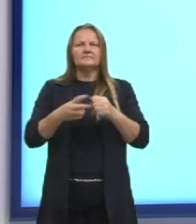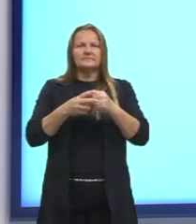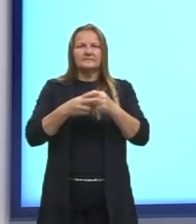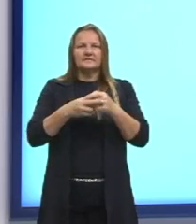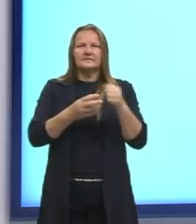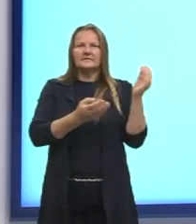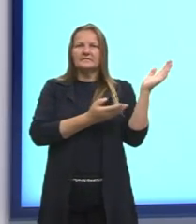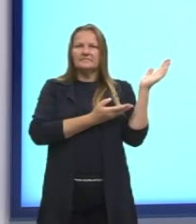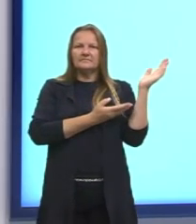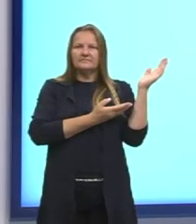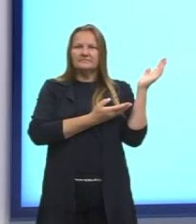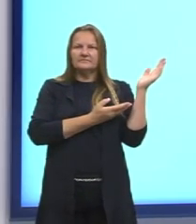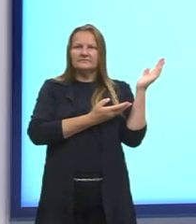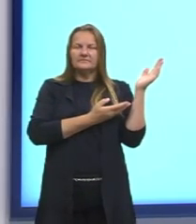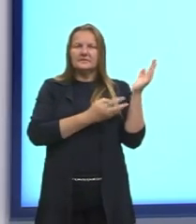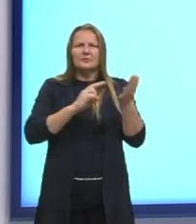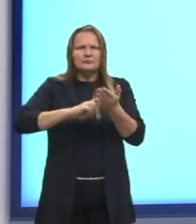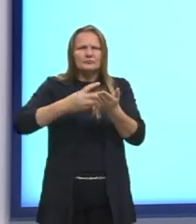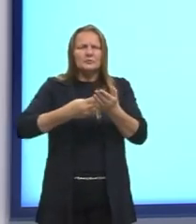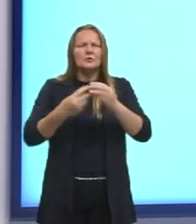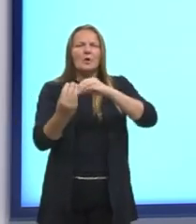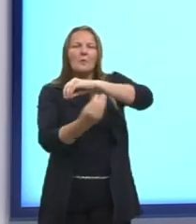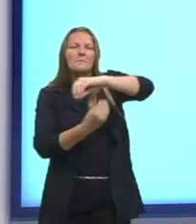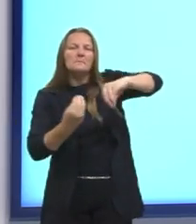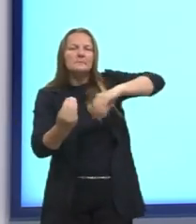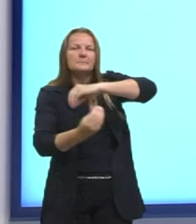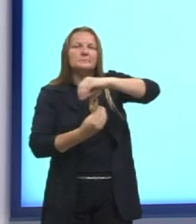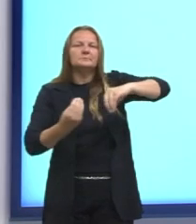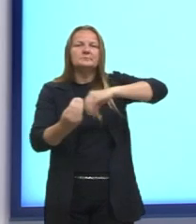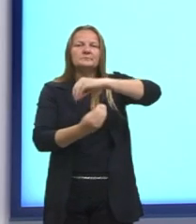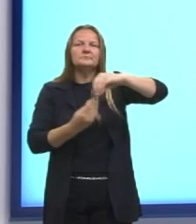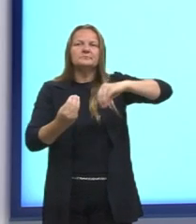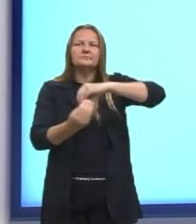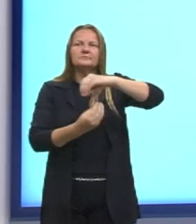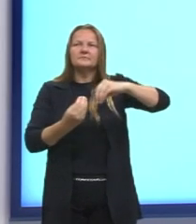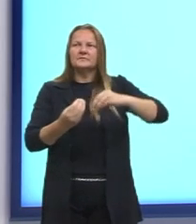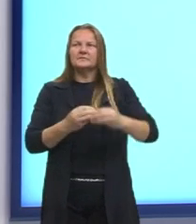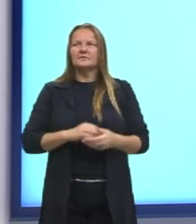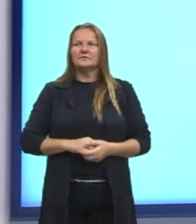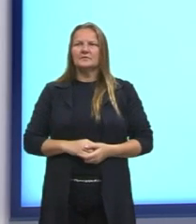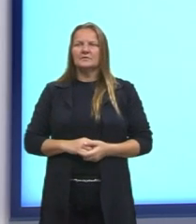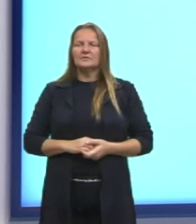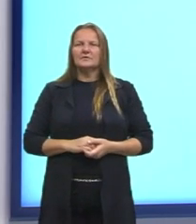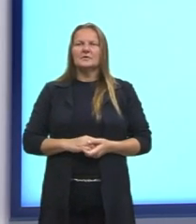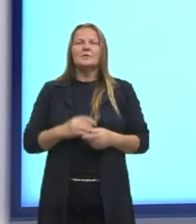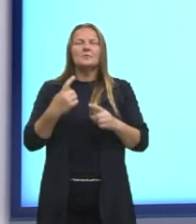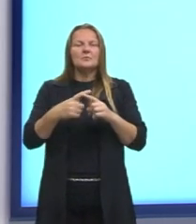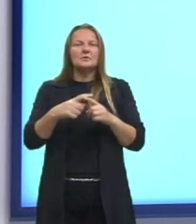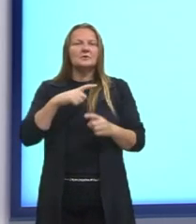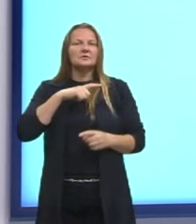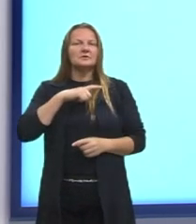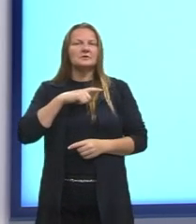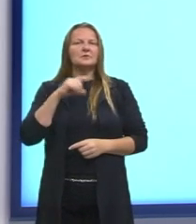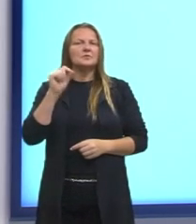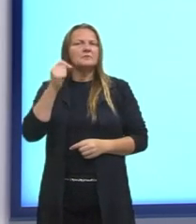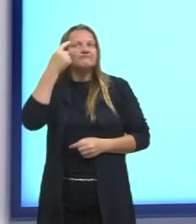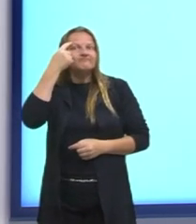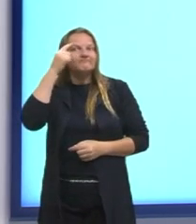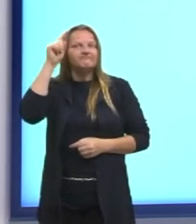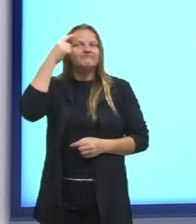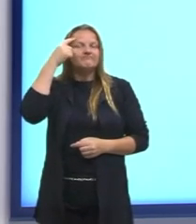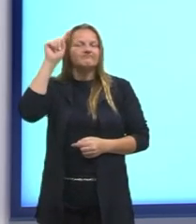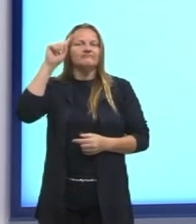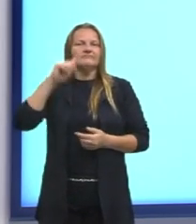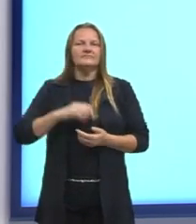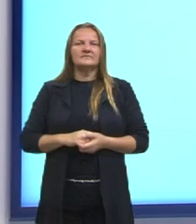binding, trazendo junto, misturando, ok, pessoal? Então, a partir disso, eu tenho, então, uma ideia de que eu